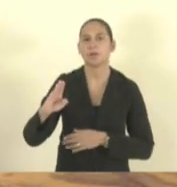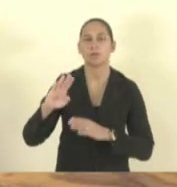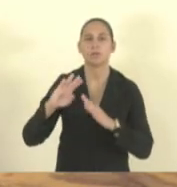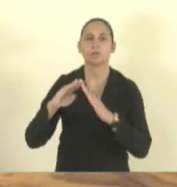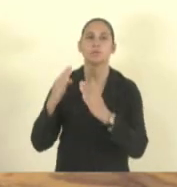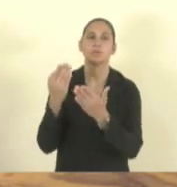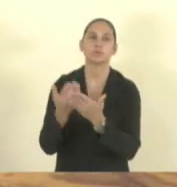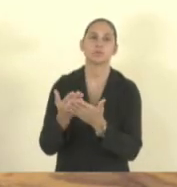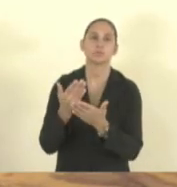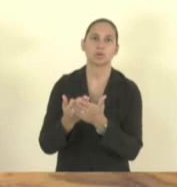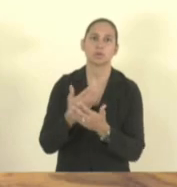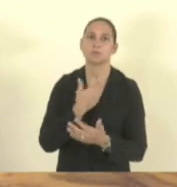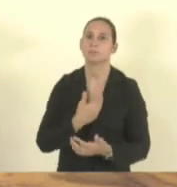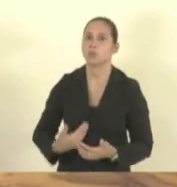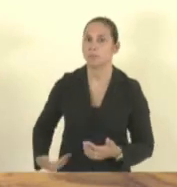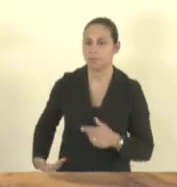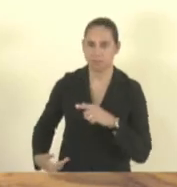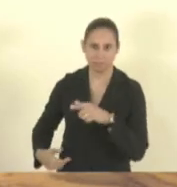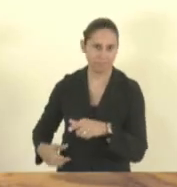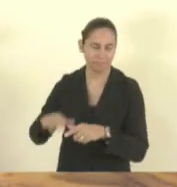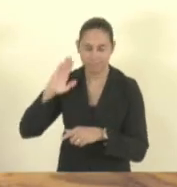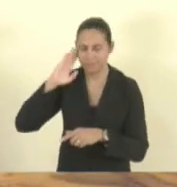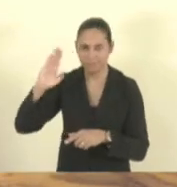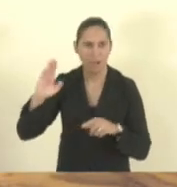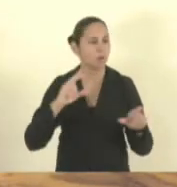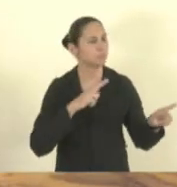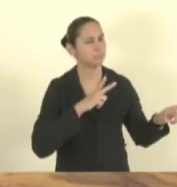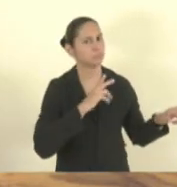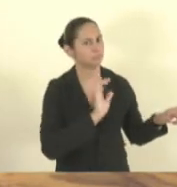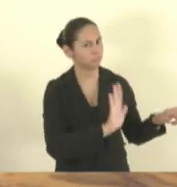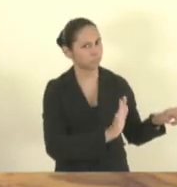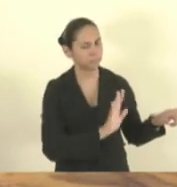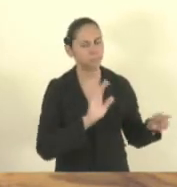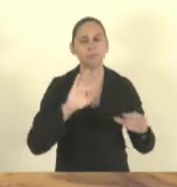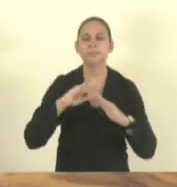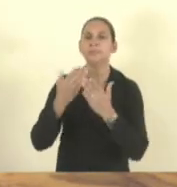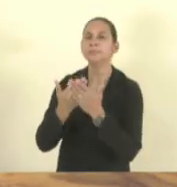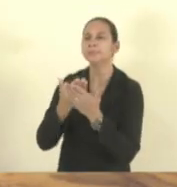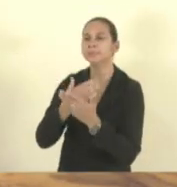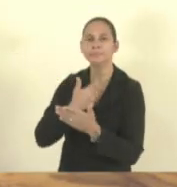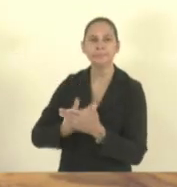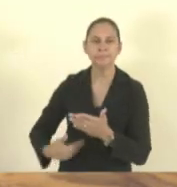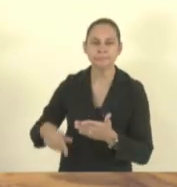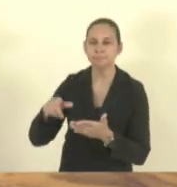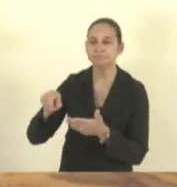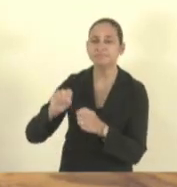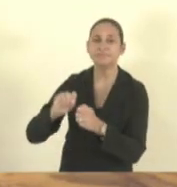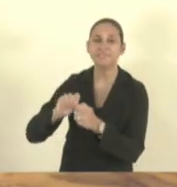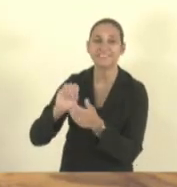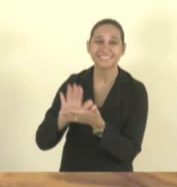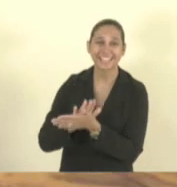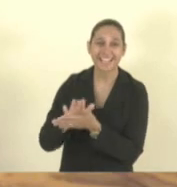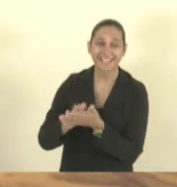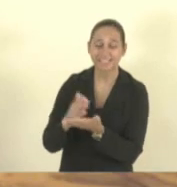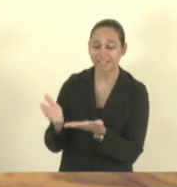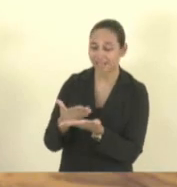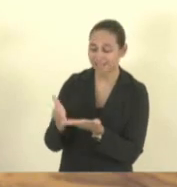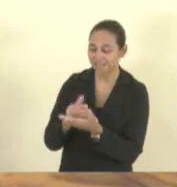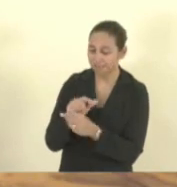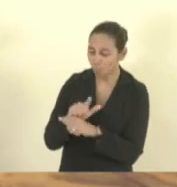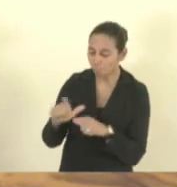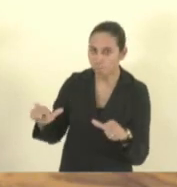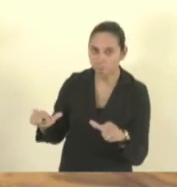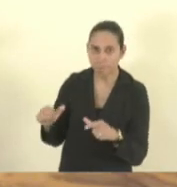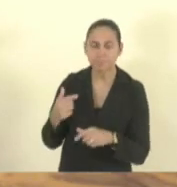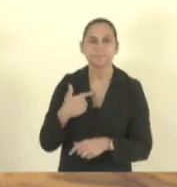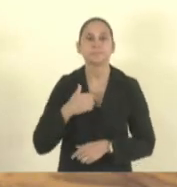O eles estão fazendo na escola? Outra coisa, queria aproveitar a sedu aqui,